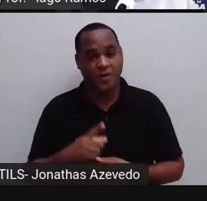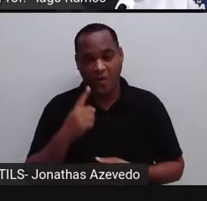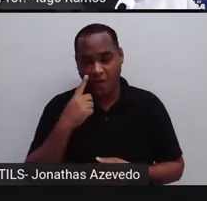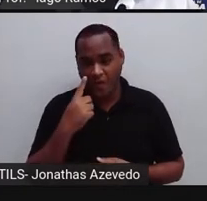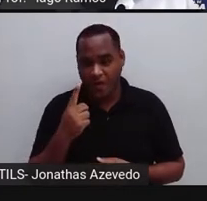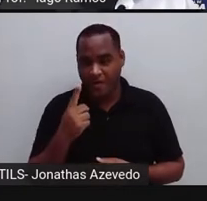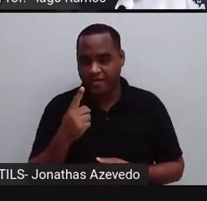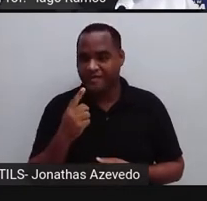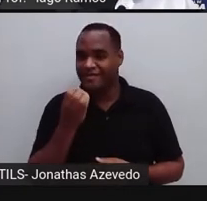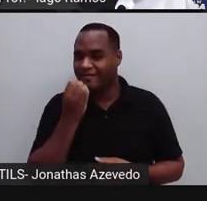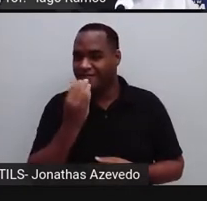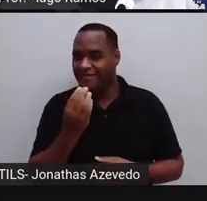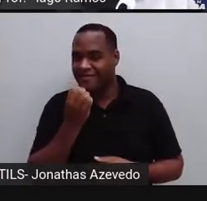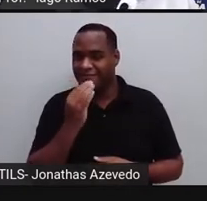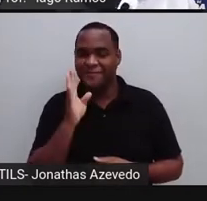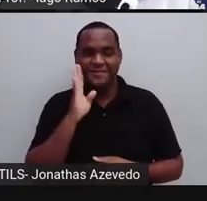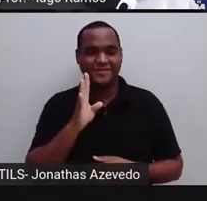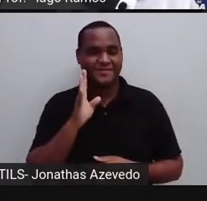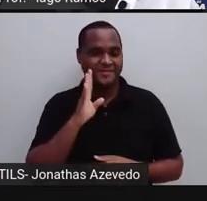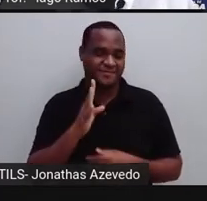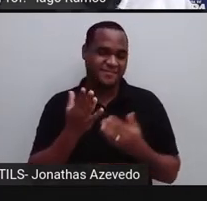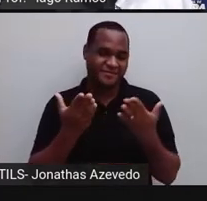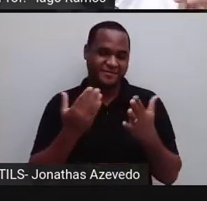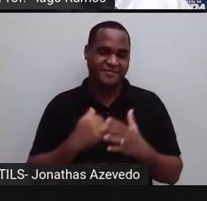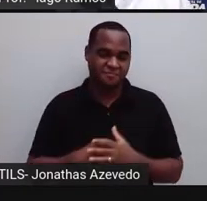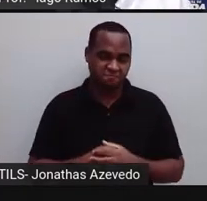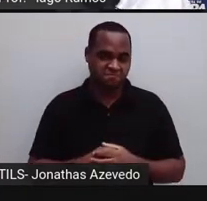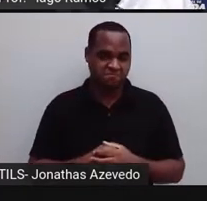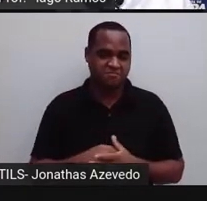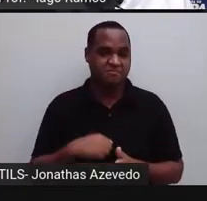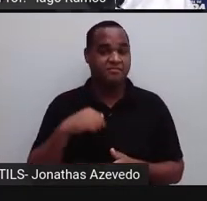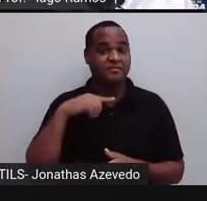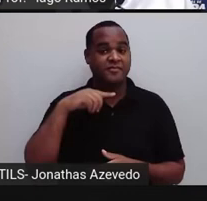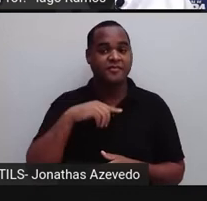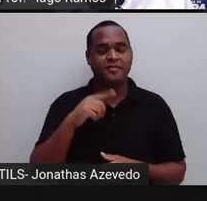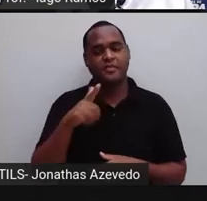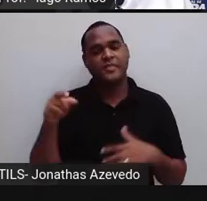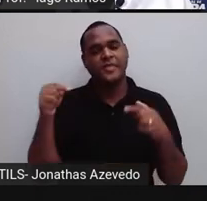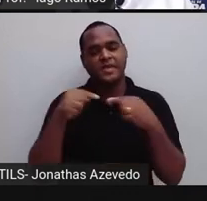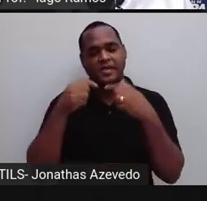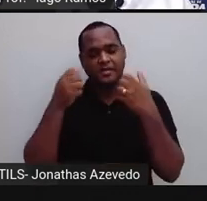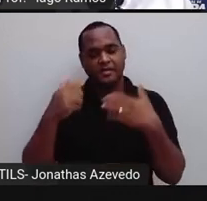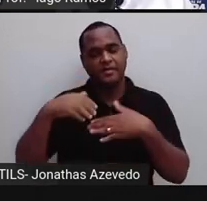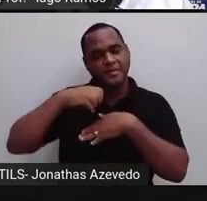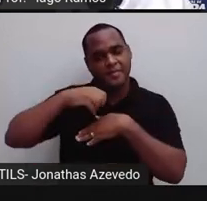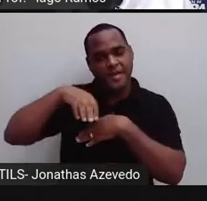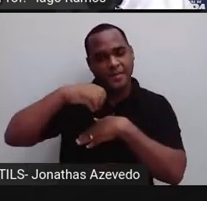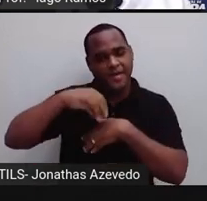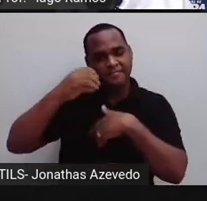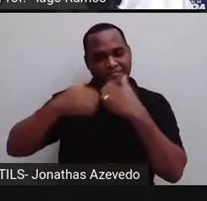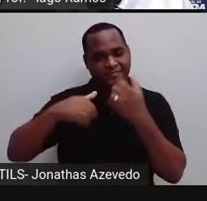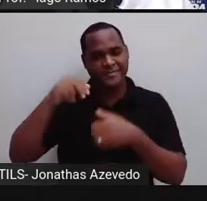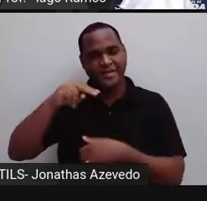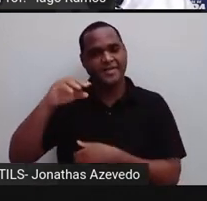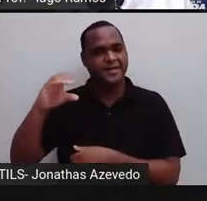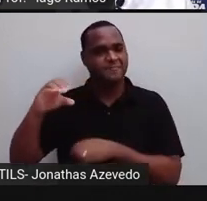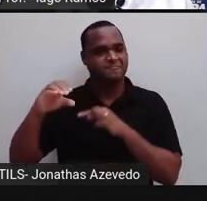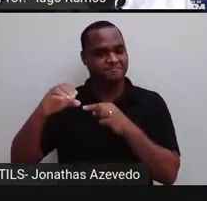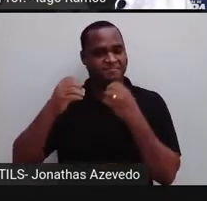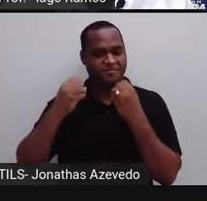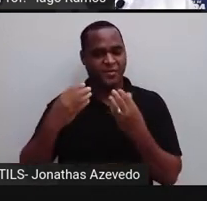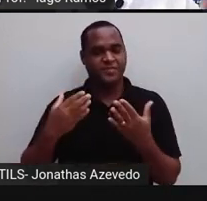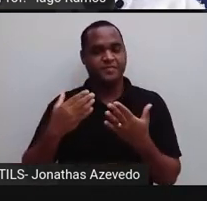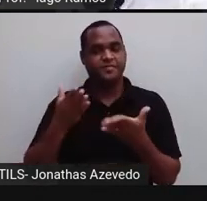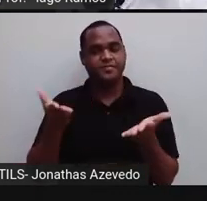interessante. Mas, bom, e aí a gente vem agora com a notação científica, tá? A gente vai